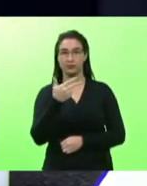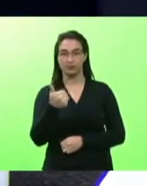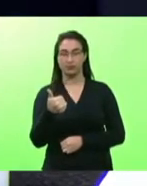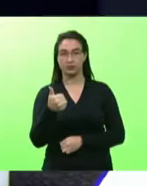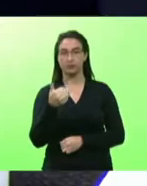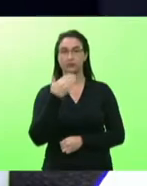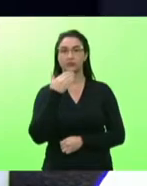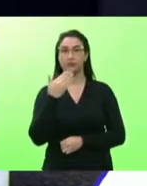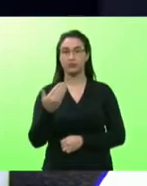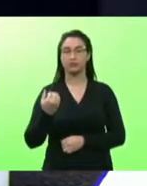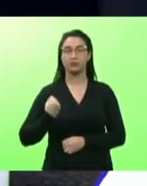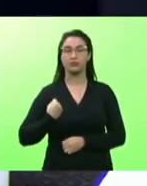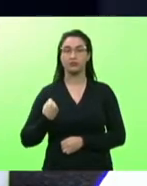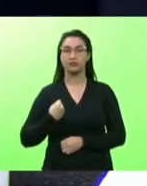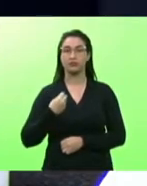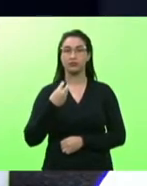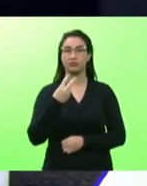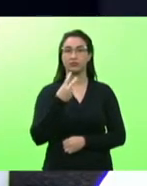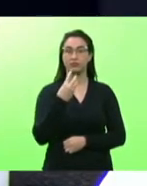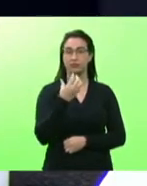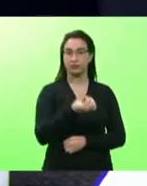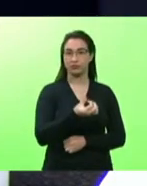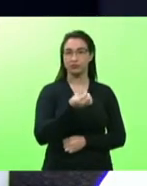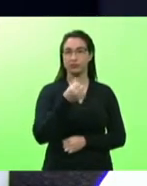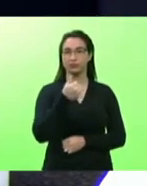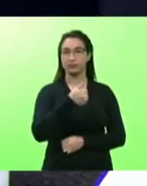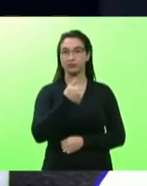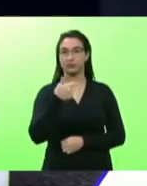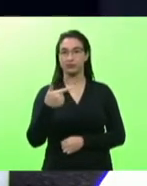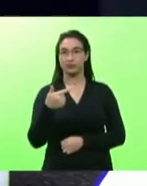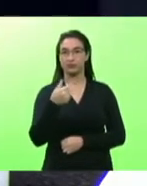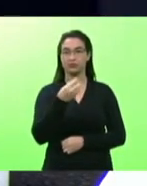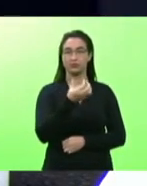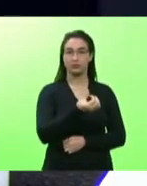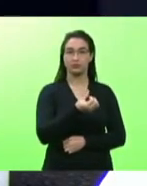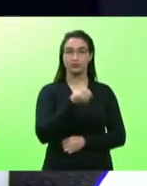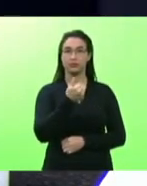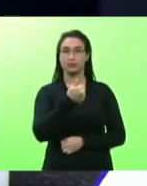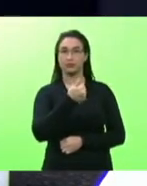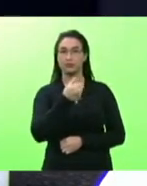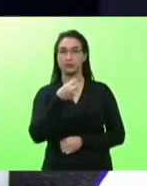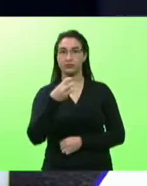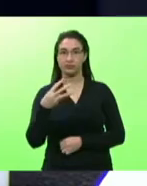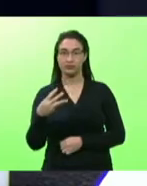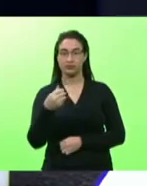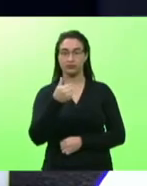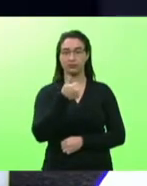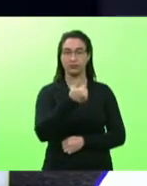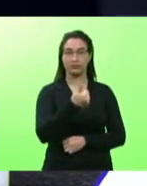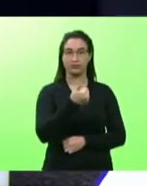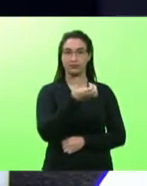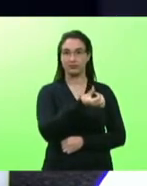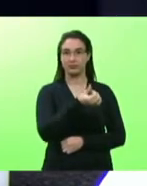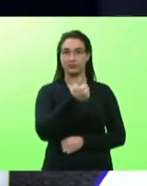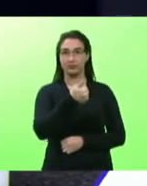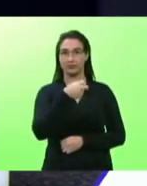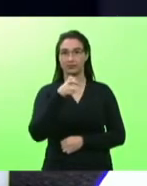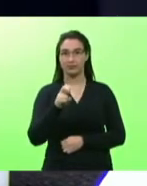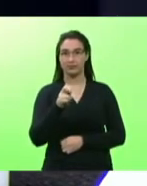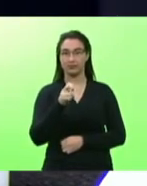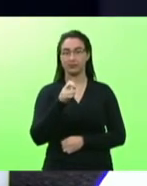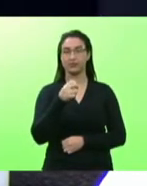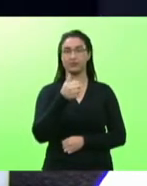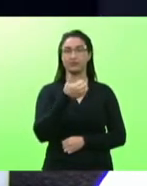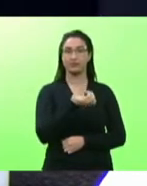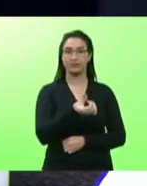requerimentos números 612, 613, 615 a 619, 621 a 624